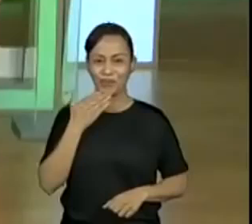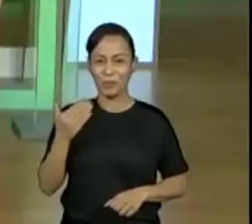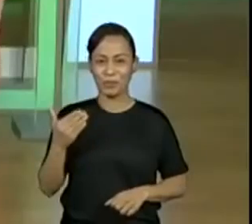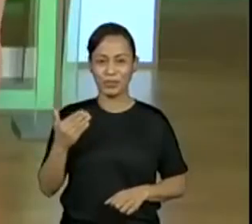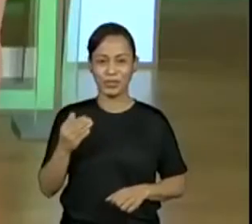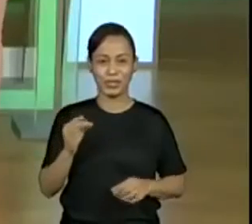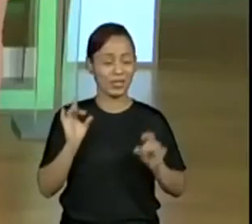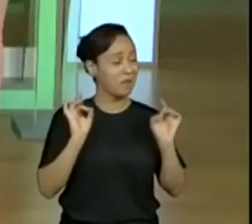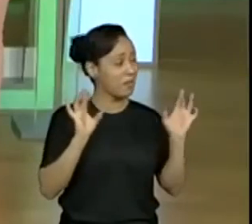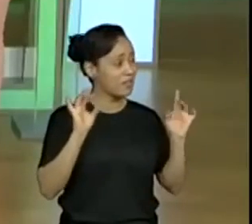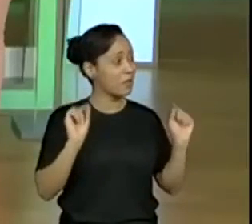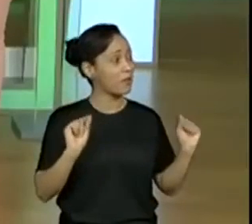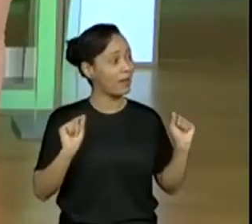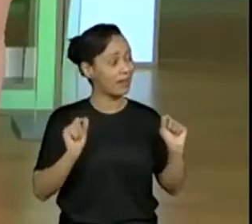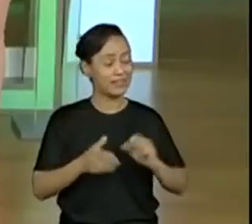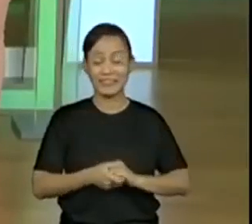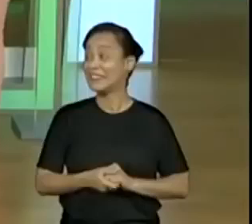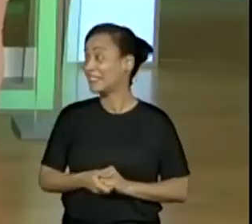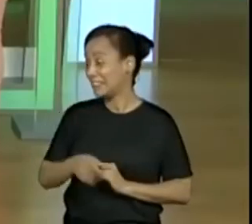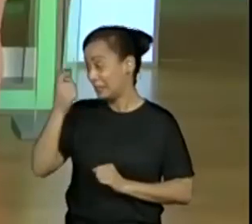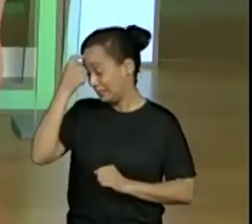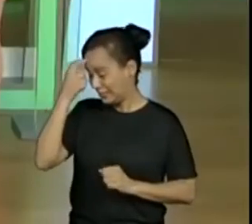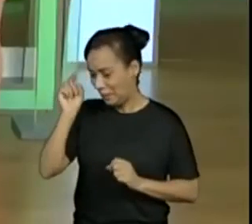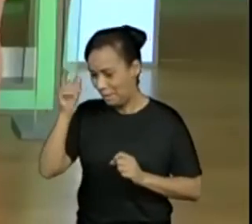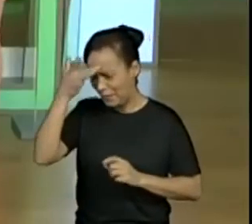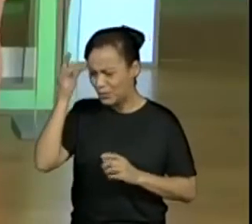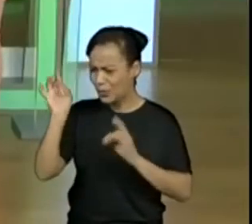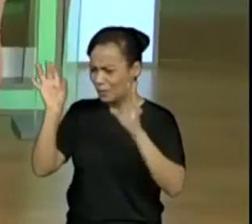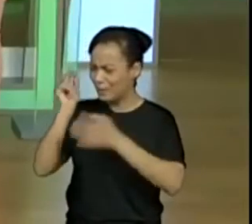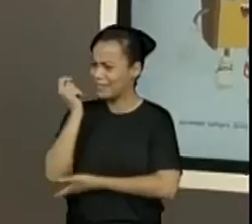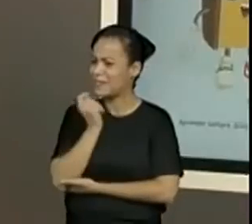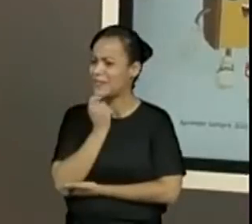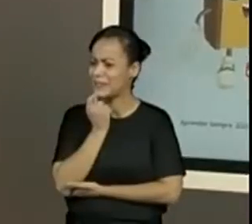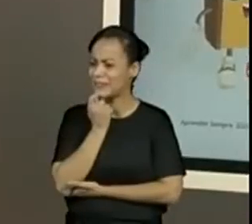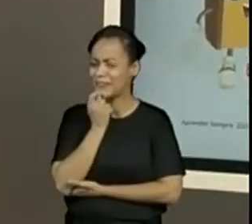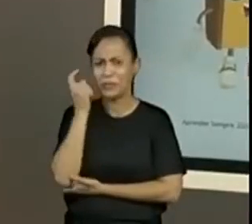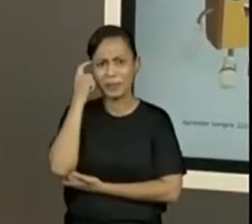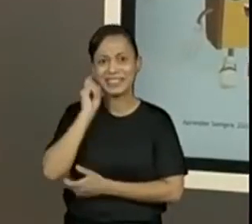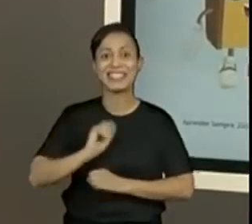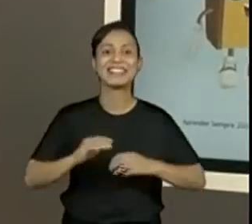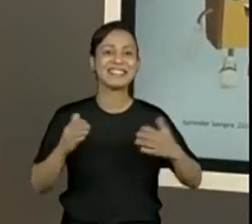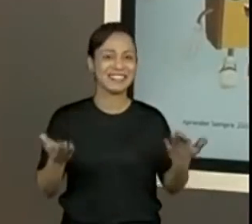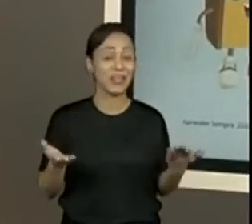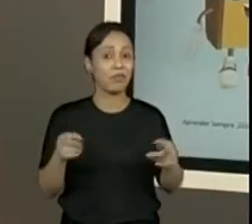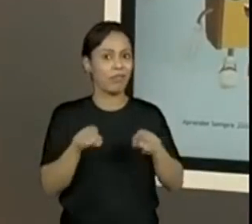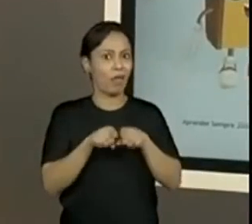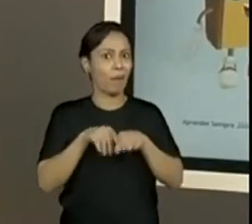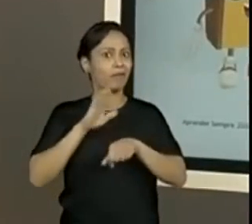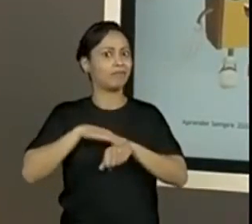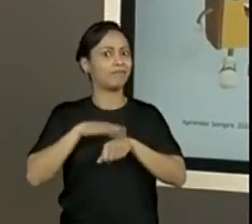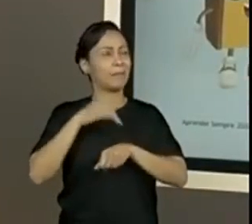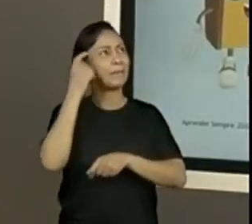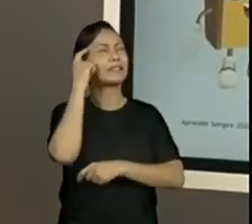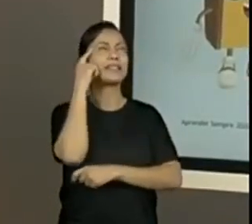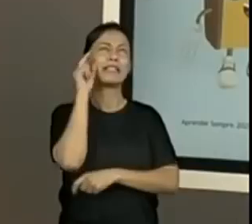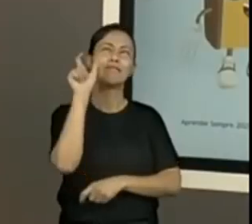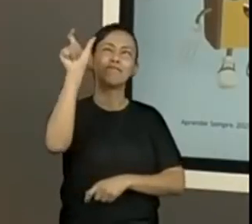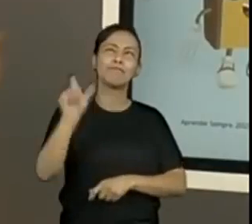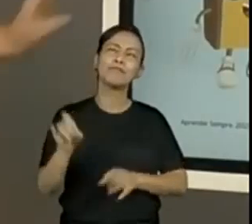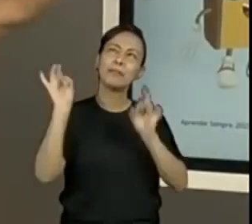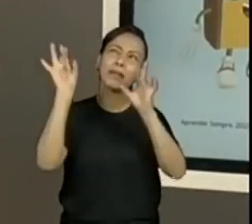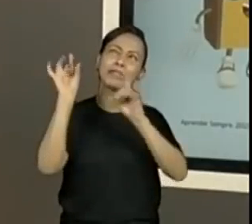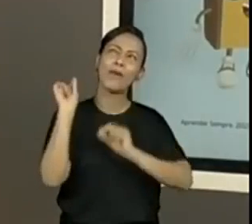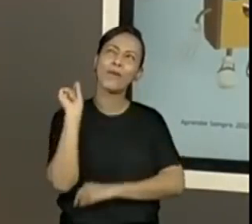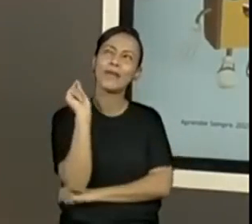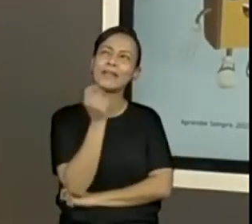Já vou pensar em uma pessoa bem especial para recitar uma quadrinha. Vou tentar procurar alguém também que eu acho que vale a pena. tão gostoso fazer isso, né?